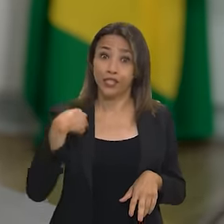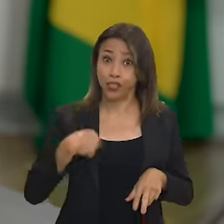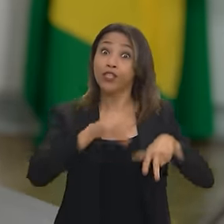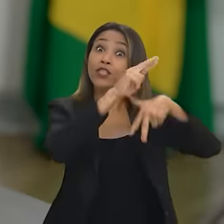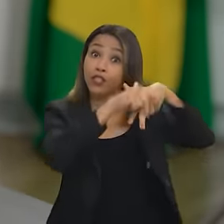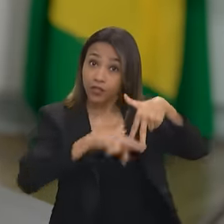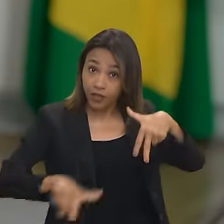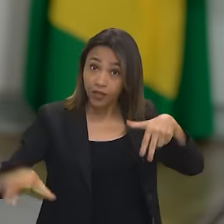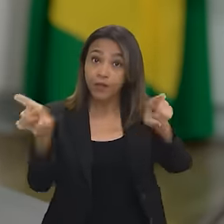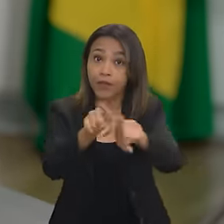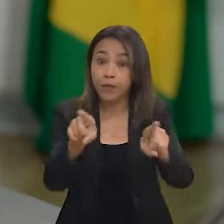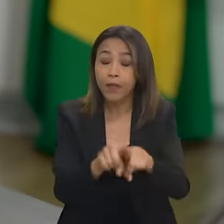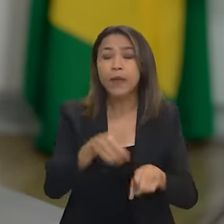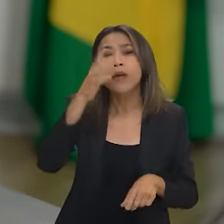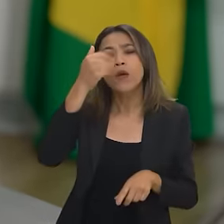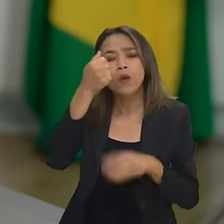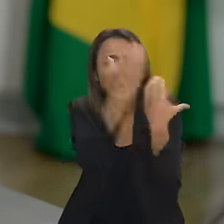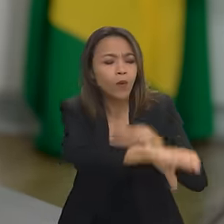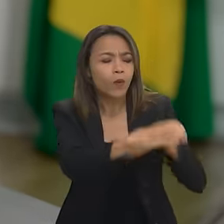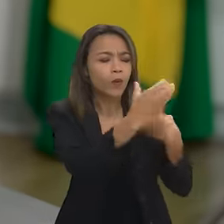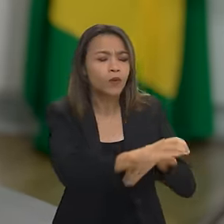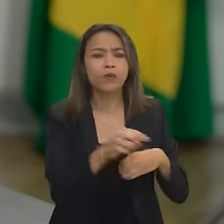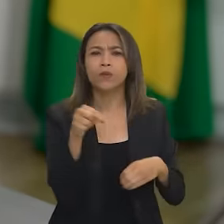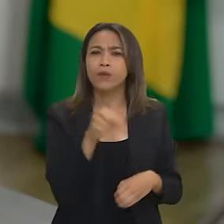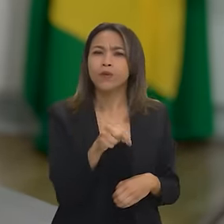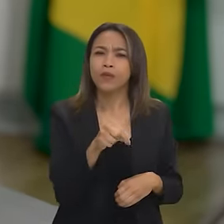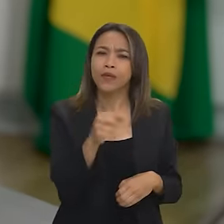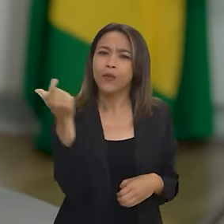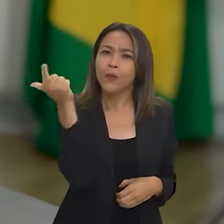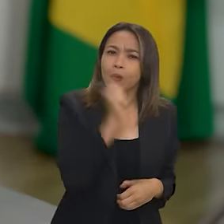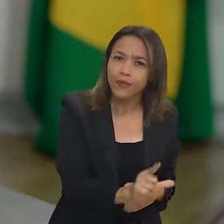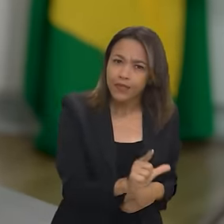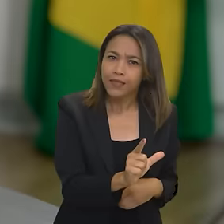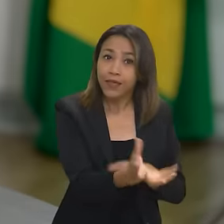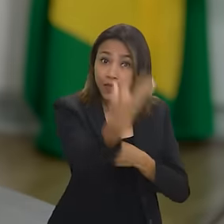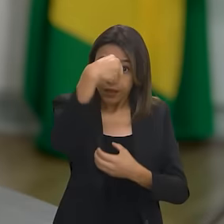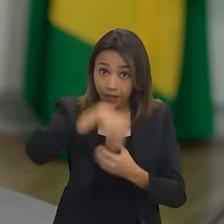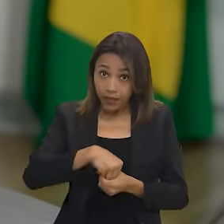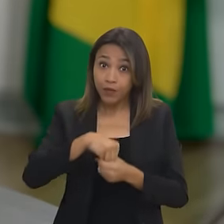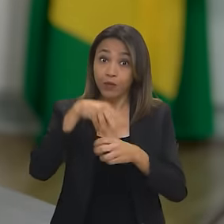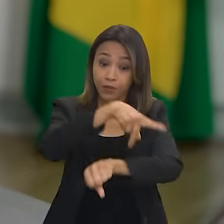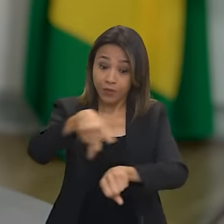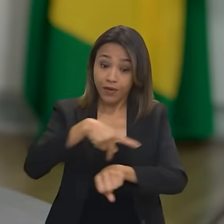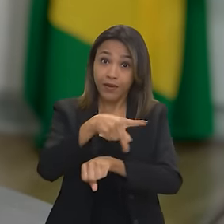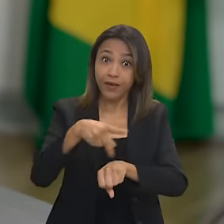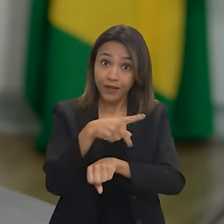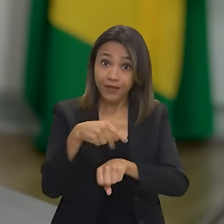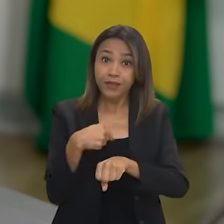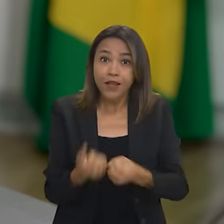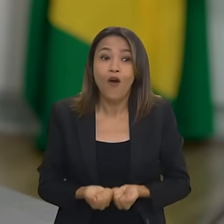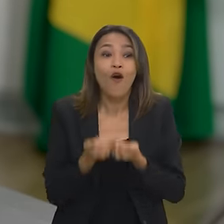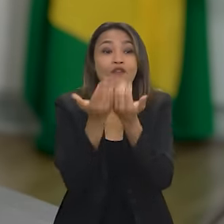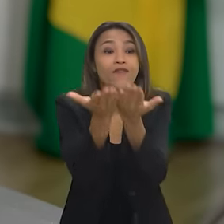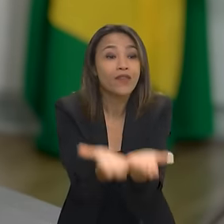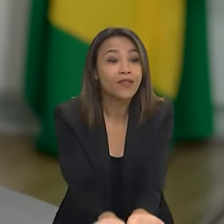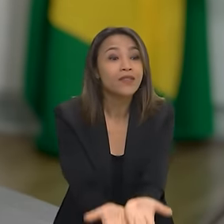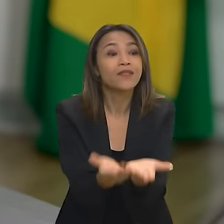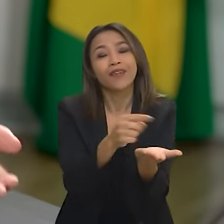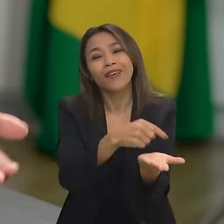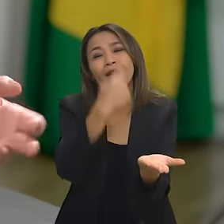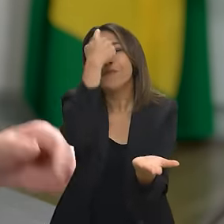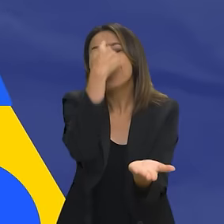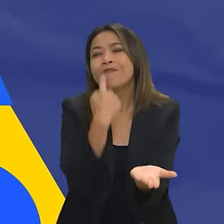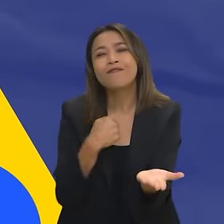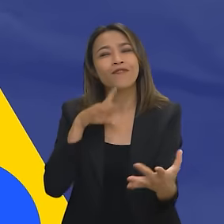gênero, gente quer ter um concurso que consiga ter dentro do Estado brasileiro, prestando serviço para a população, pessoas que são